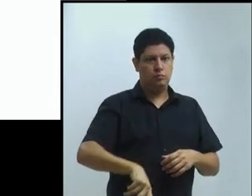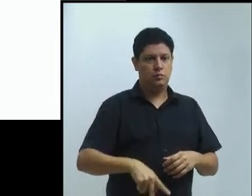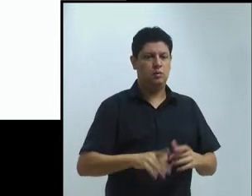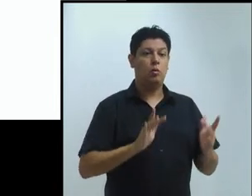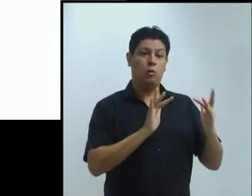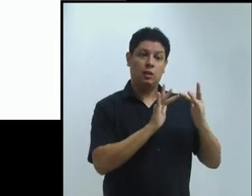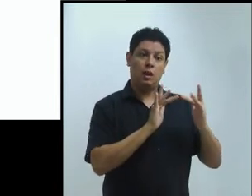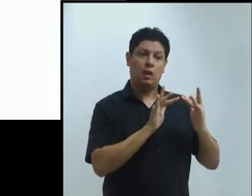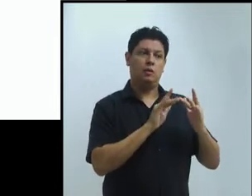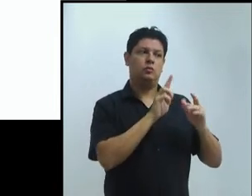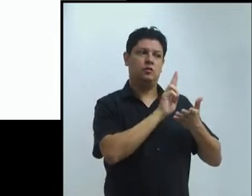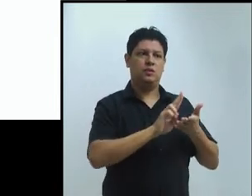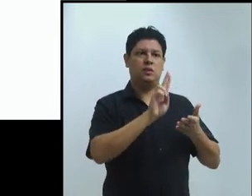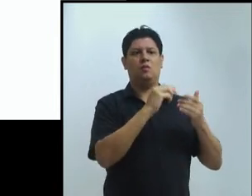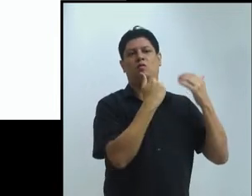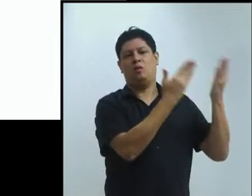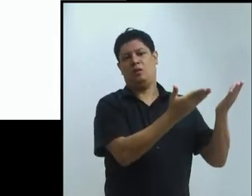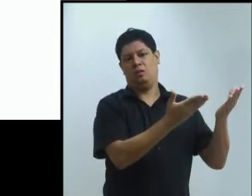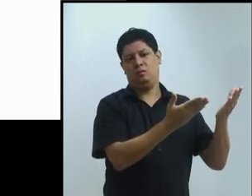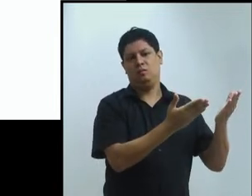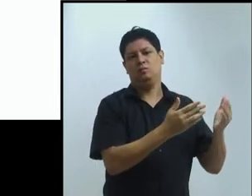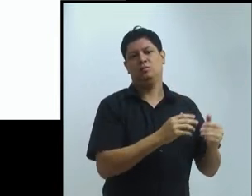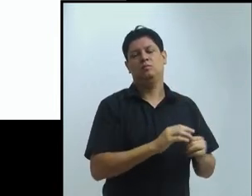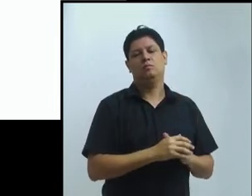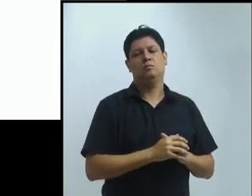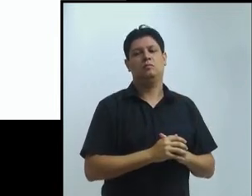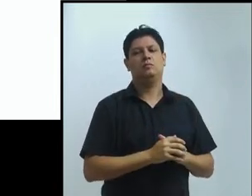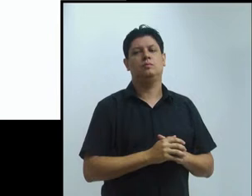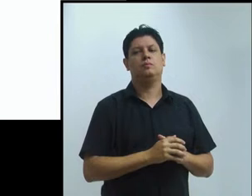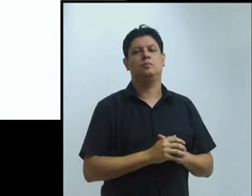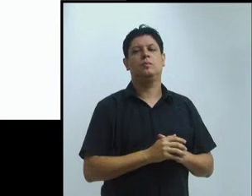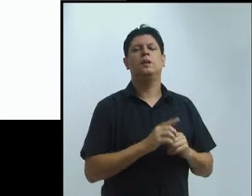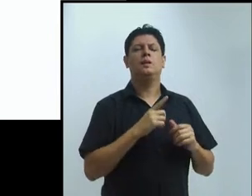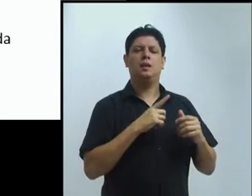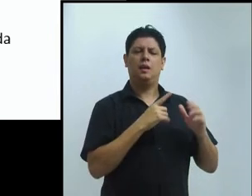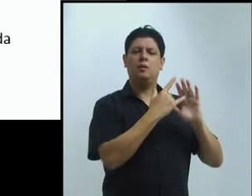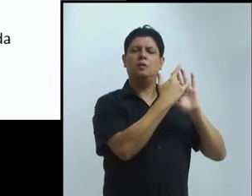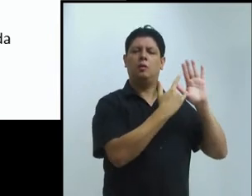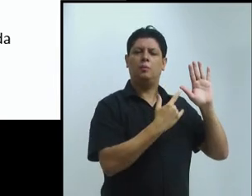ou quem são as subunidades, as pró-reitorias responsáveis.